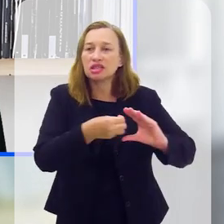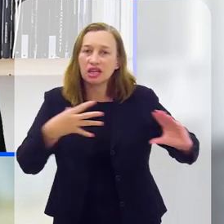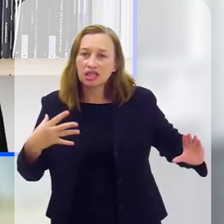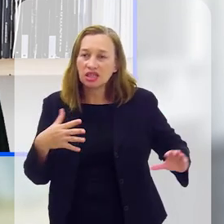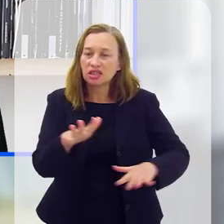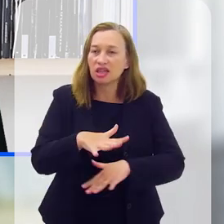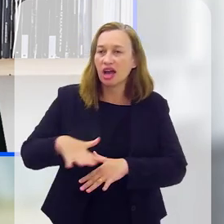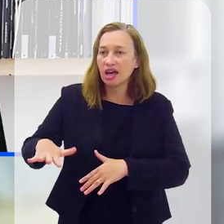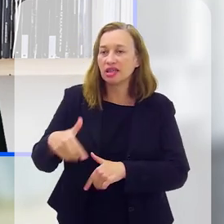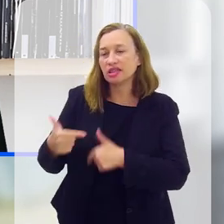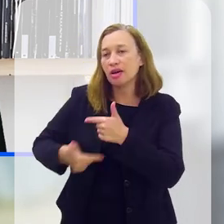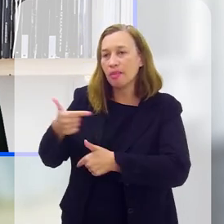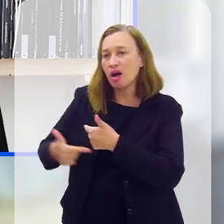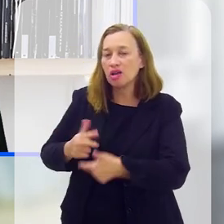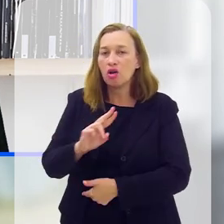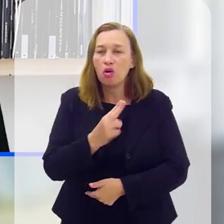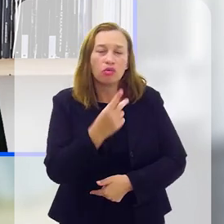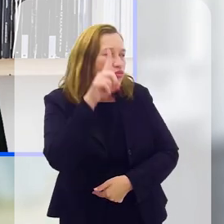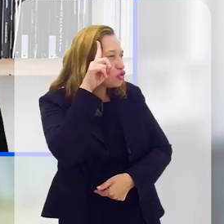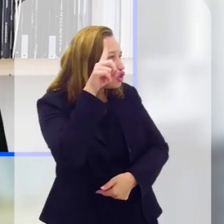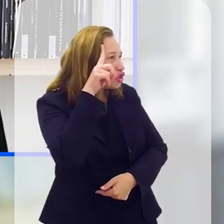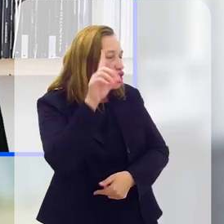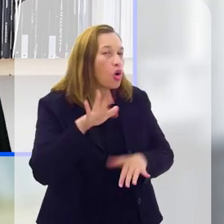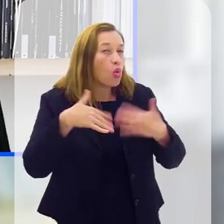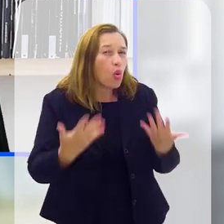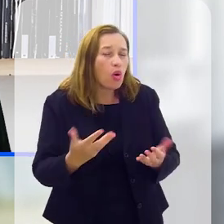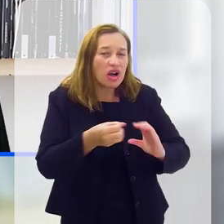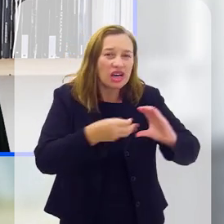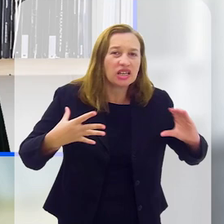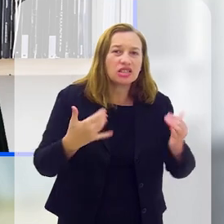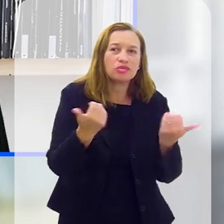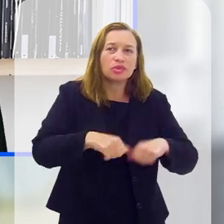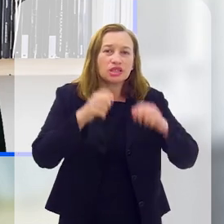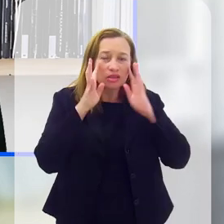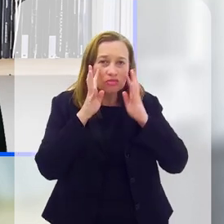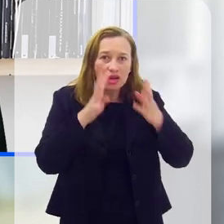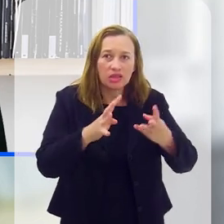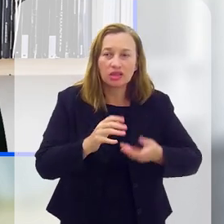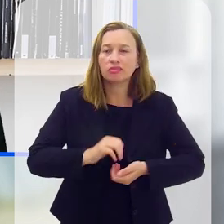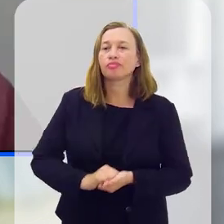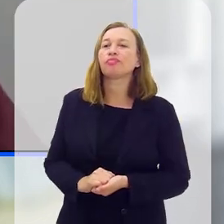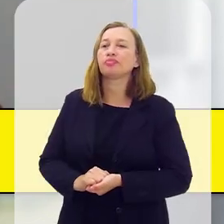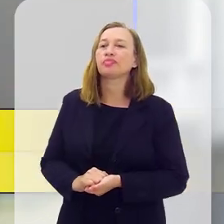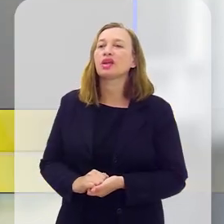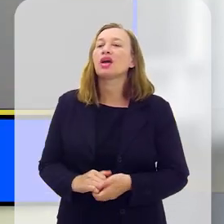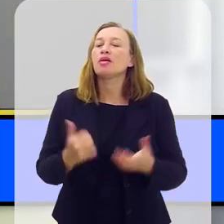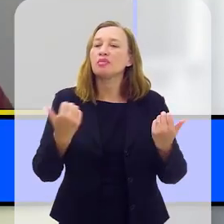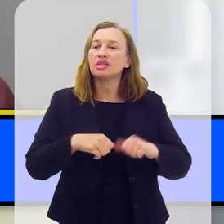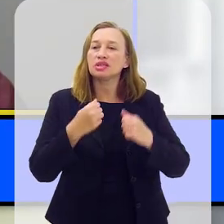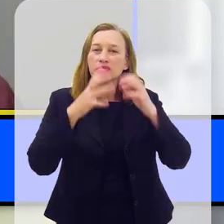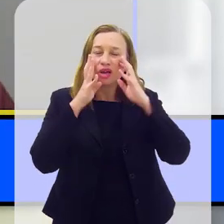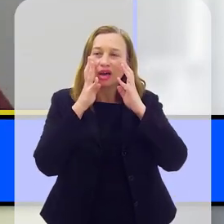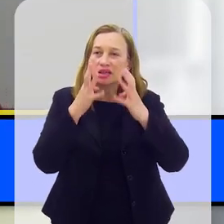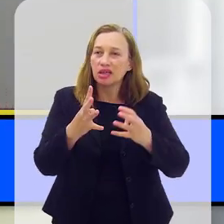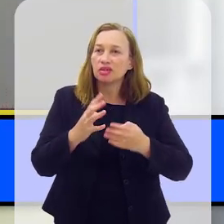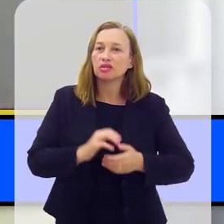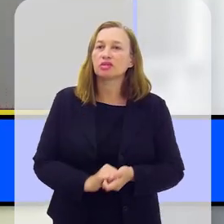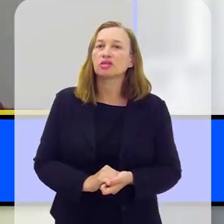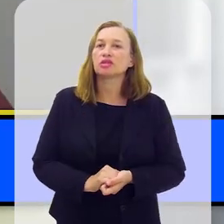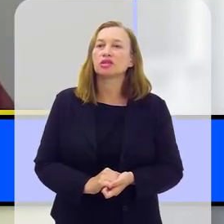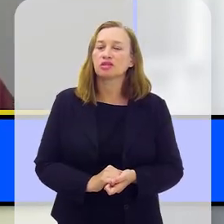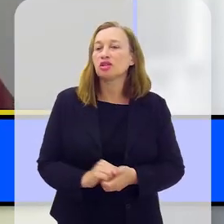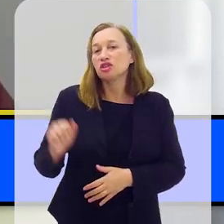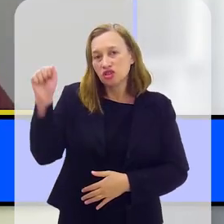de trabalho, mas no dia a dia mesmo. Quais são os alertas e os sinais que a gente precisa estar atento? Nós precisamos estar atentos,